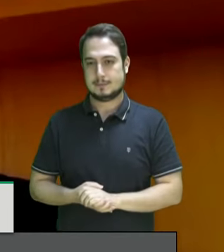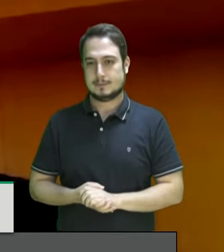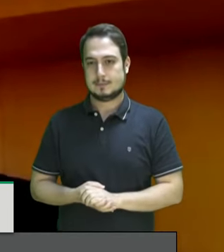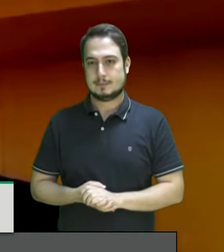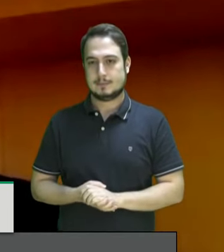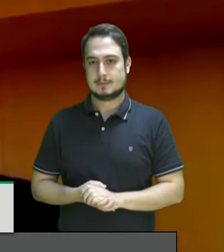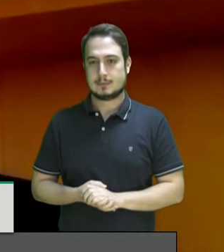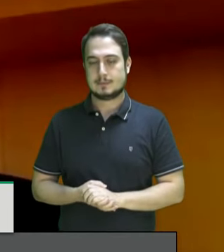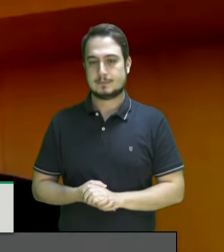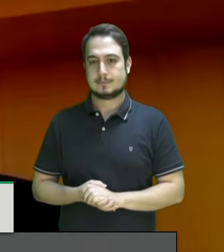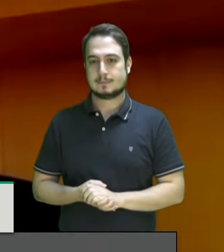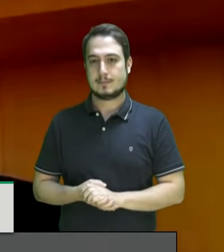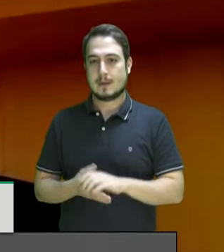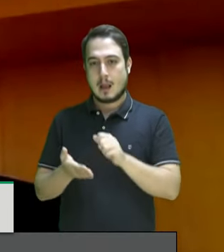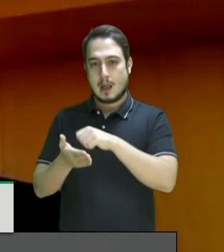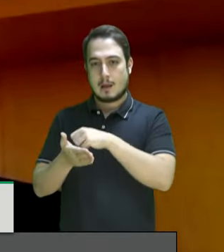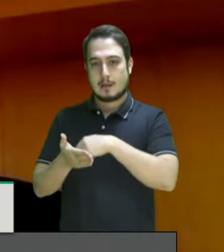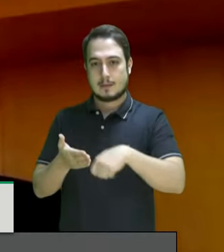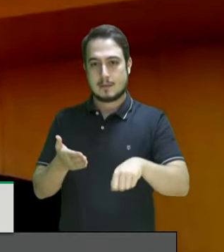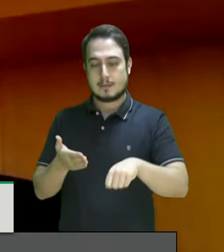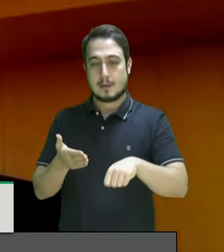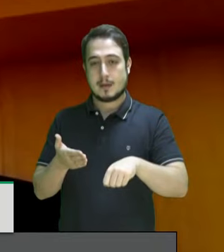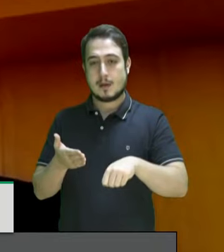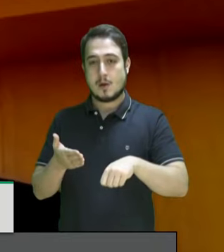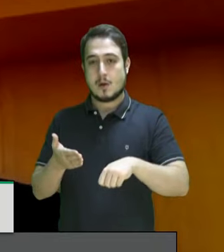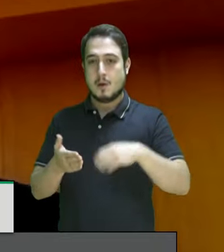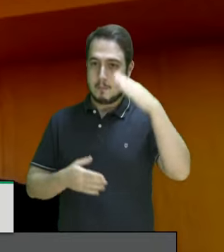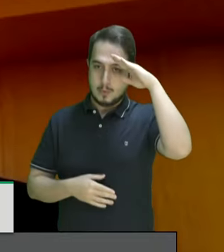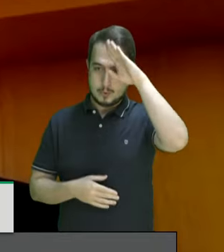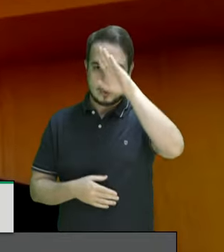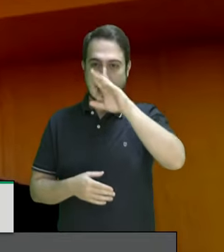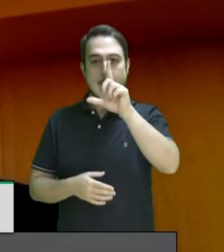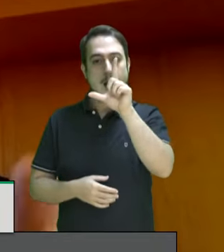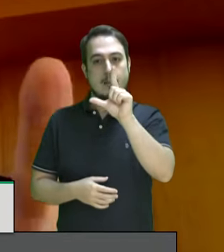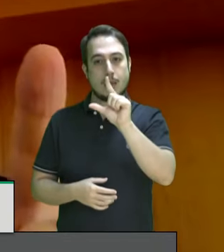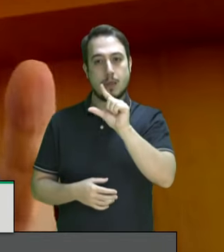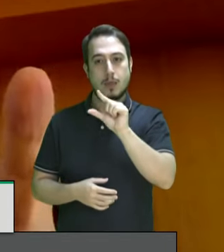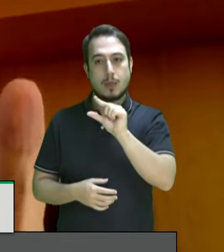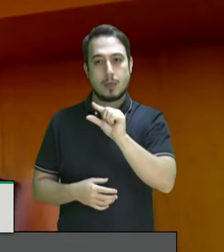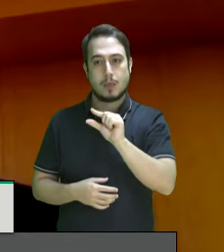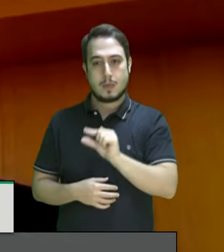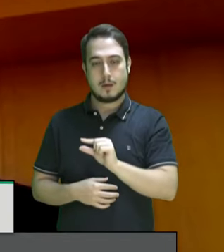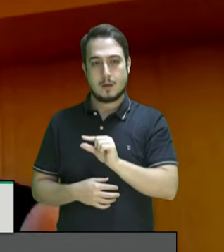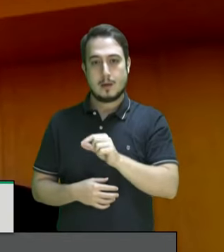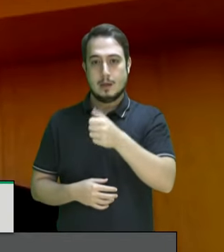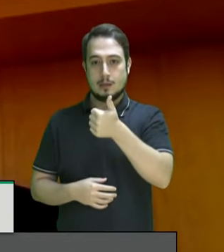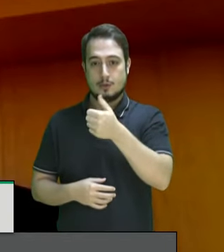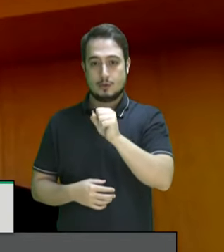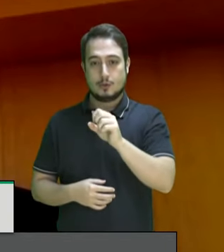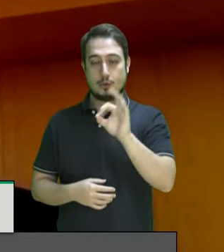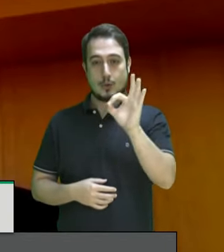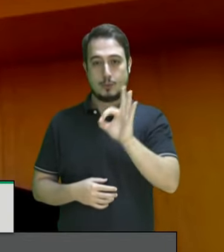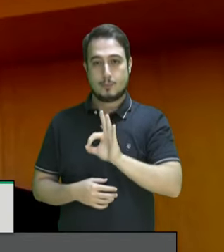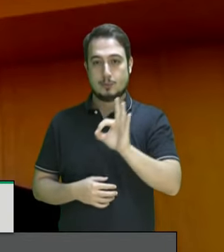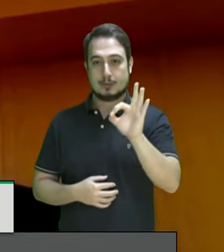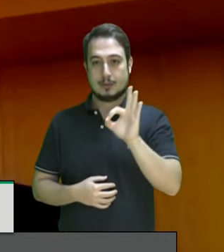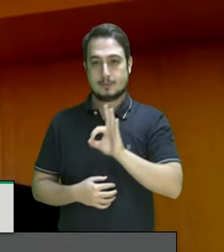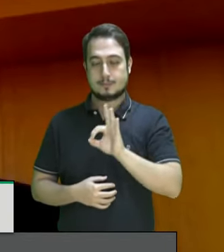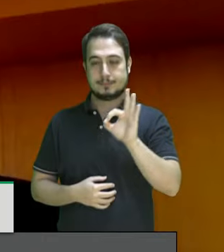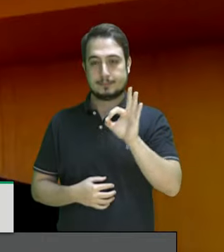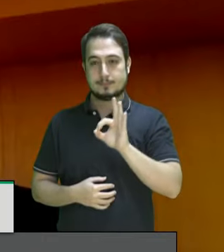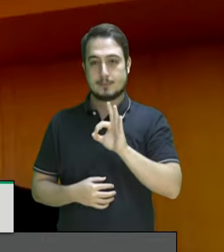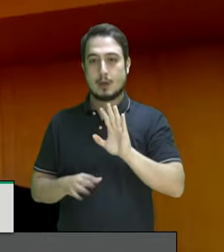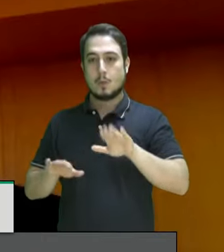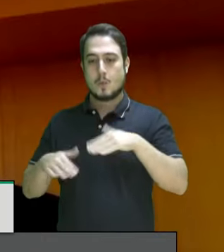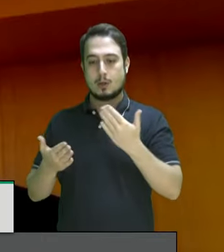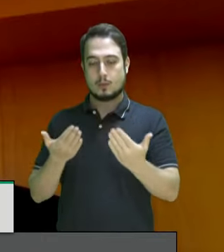sancionado pelo presidente da república deputado Bira reduziu em 18% quando